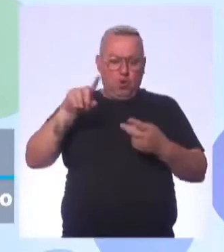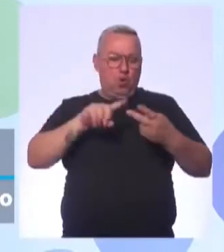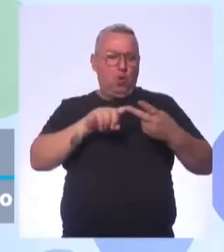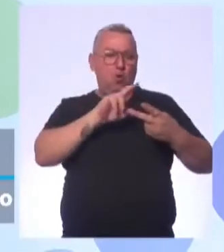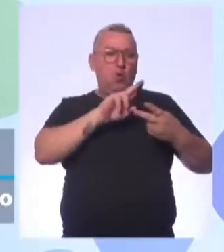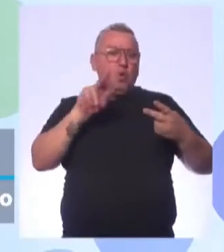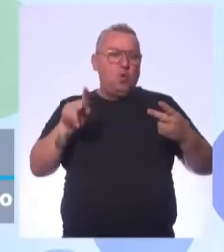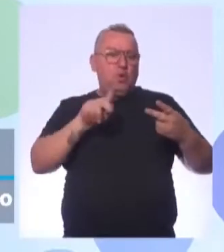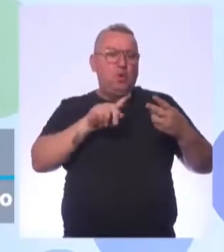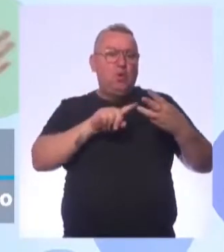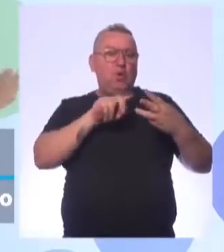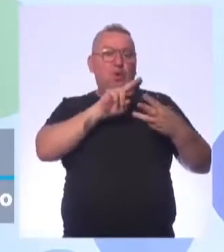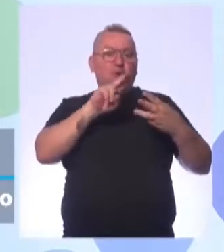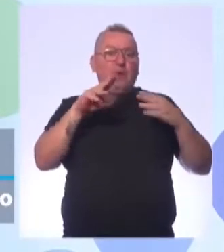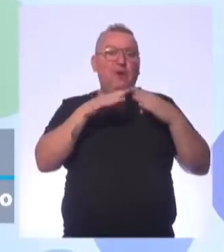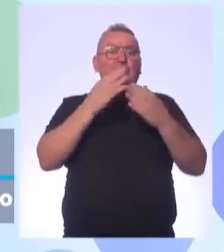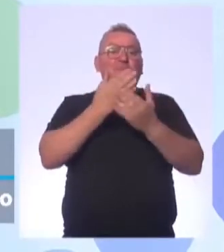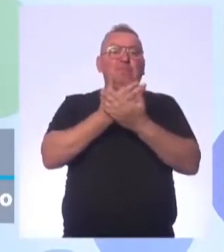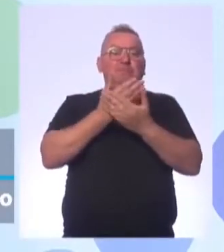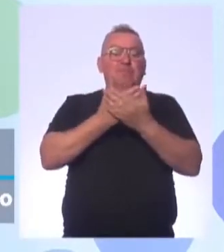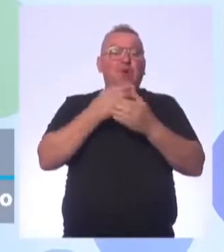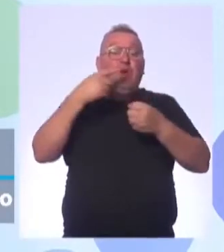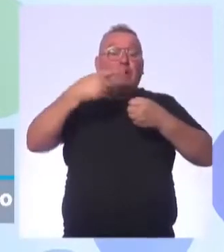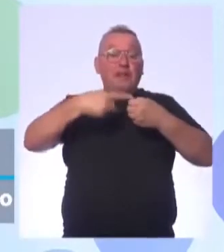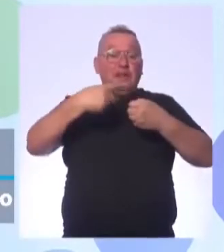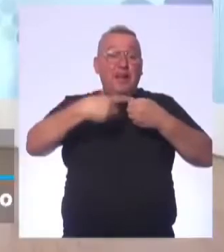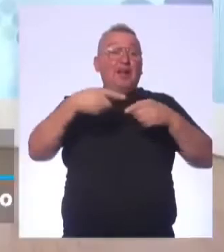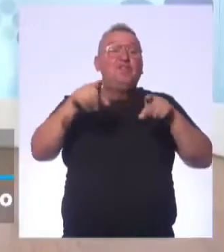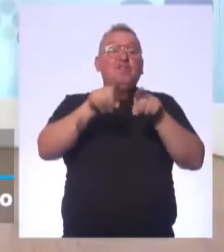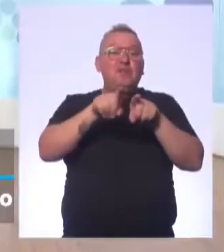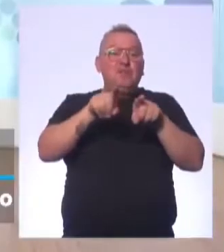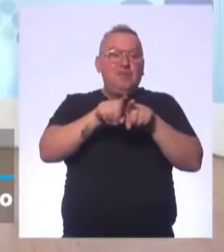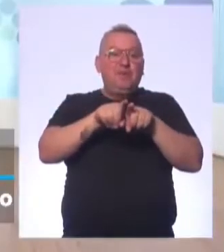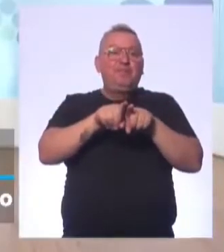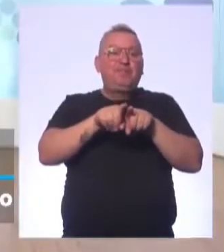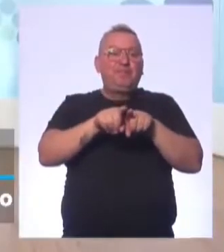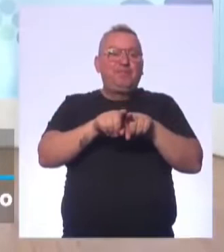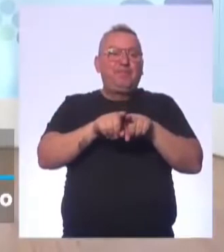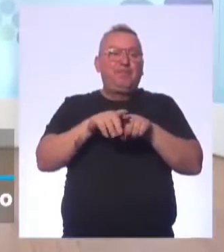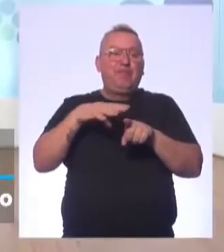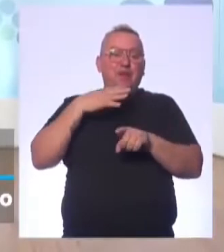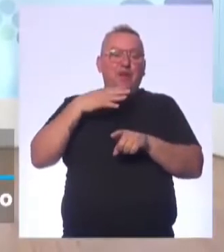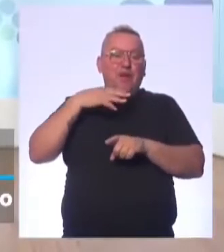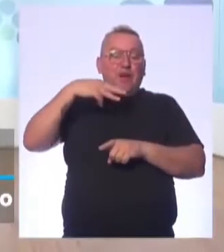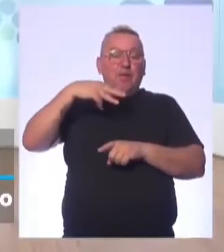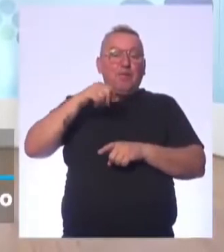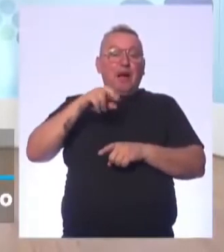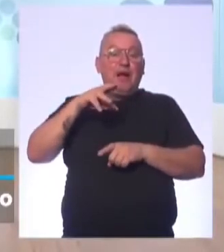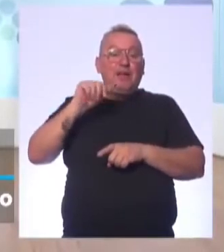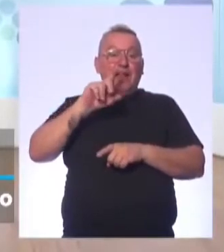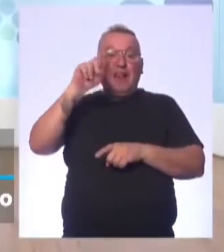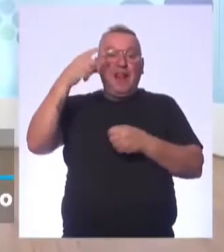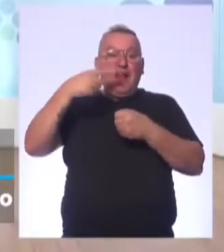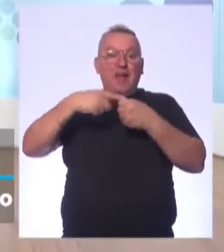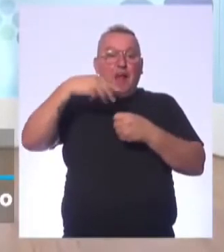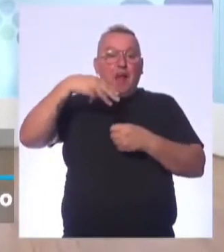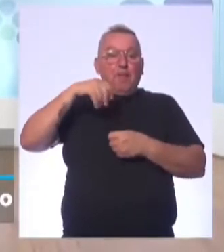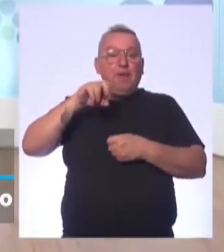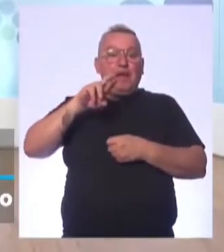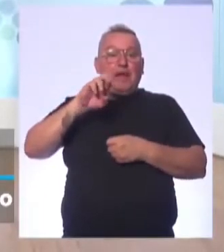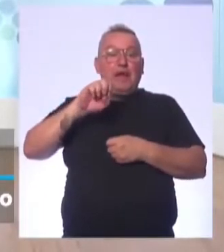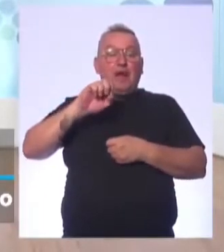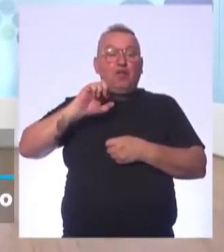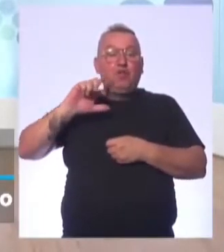do seu professor e o nome da sua escola. Pode mandar o nome da cidade também, né, Mara? pode mandar. Temos a professora Marcia, que é de Mirassol. É gostoso a gente ter essa